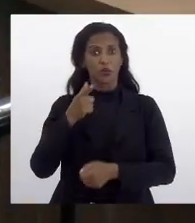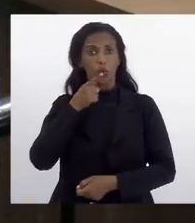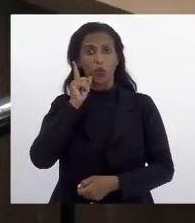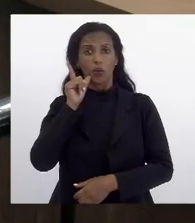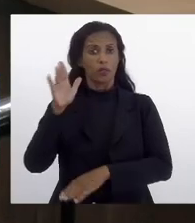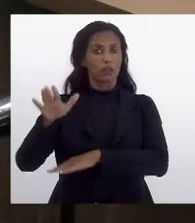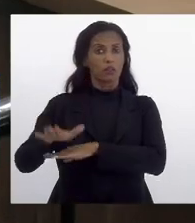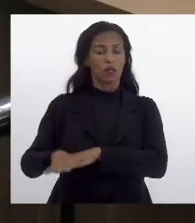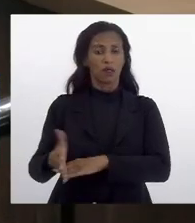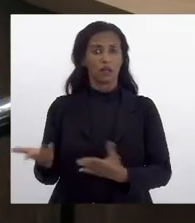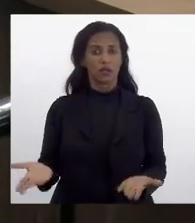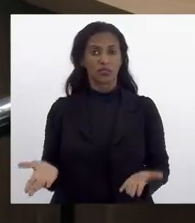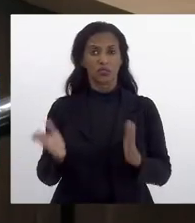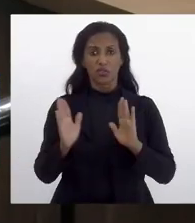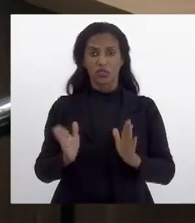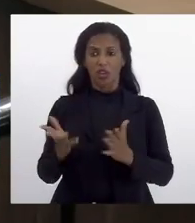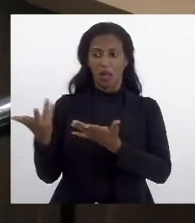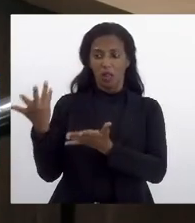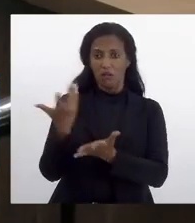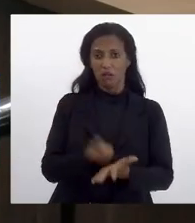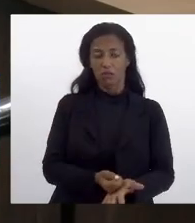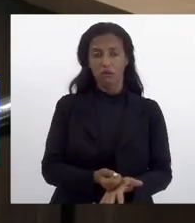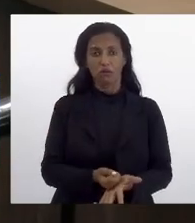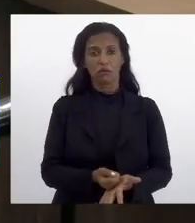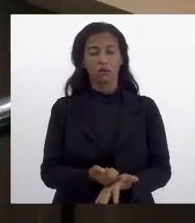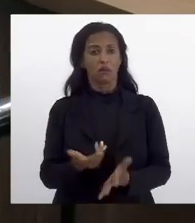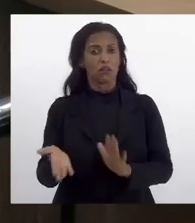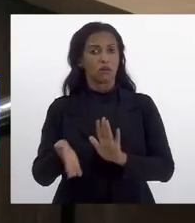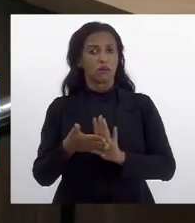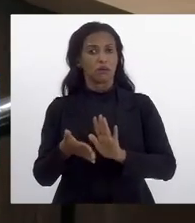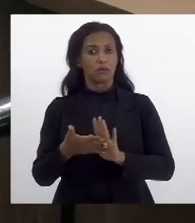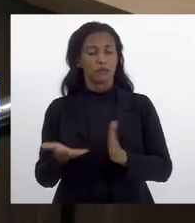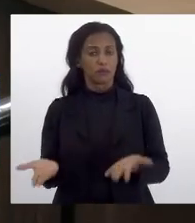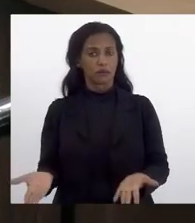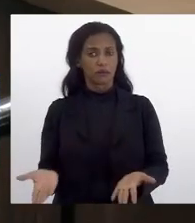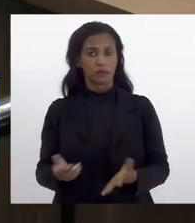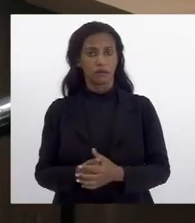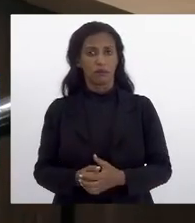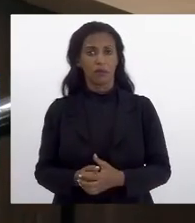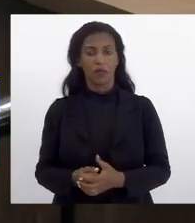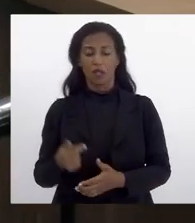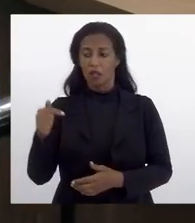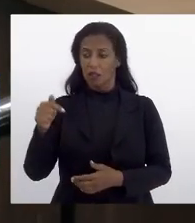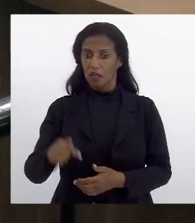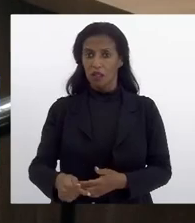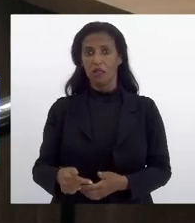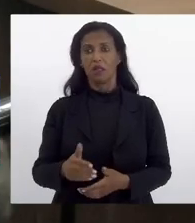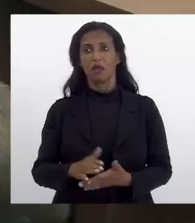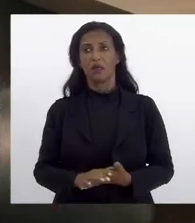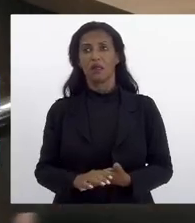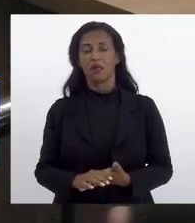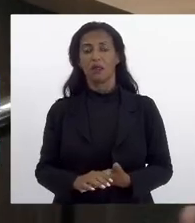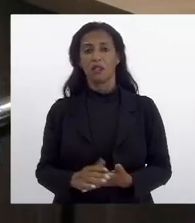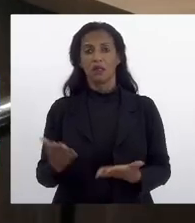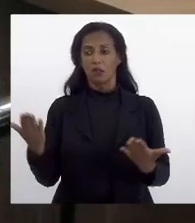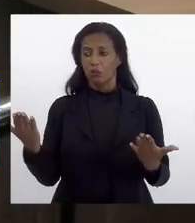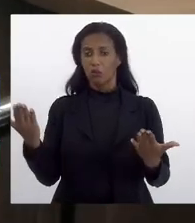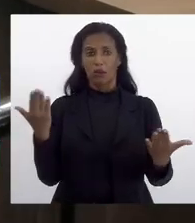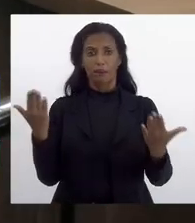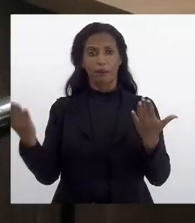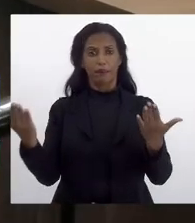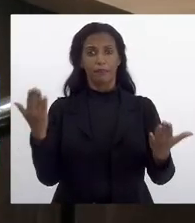ontem. Já acolheu essa proposta. E aqui, dois pesos,